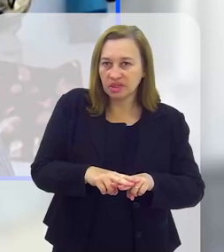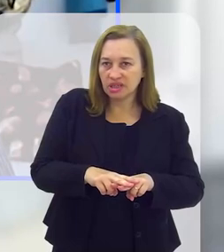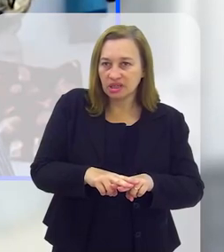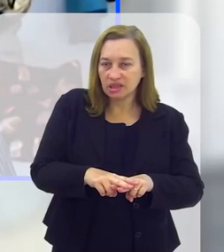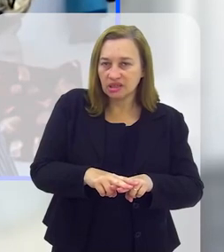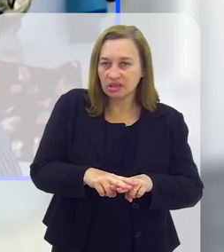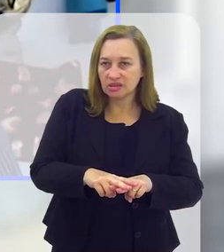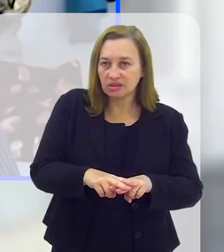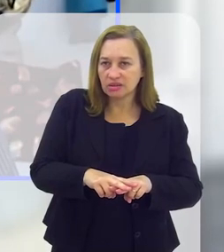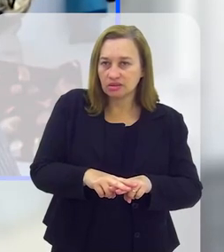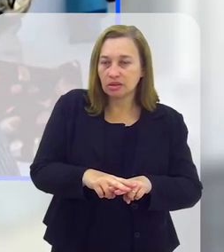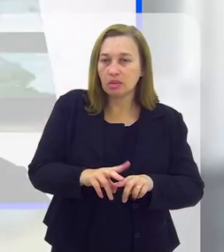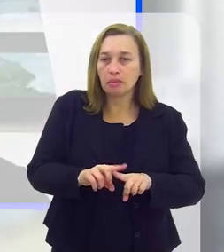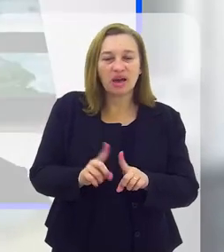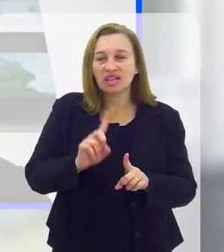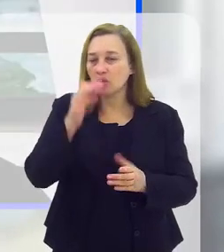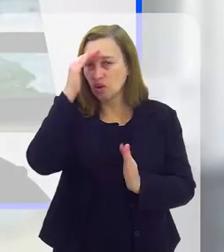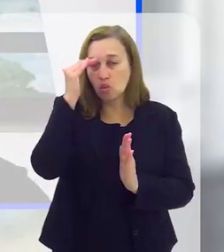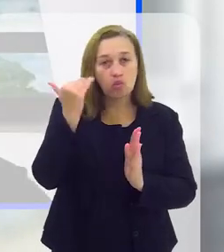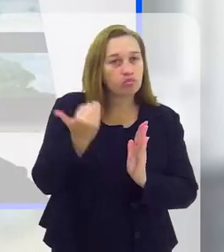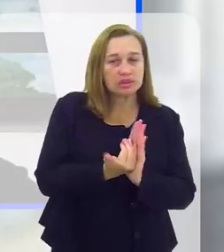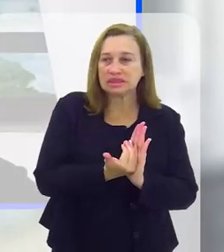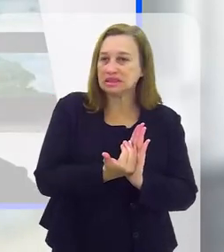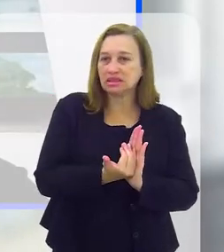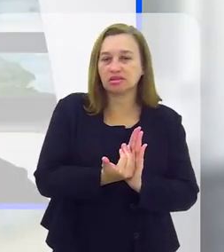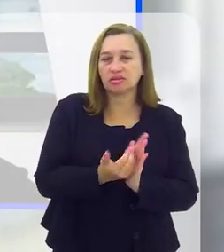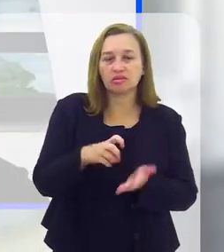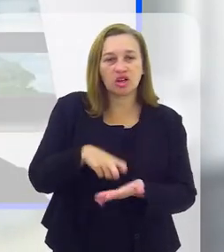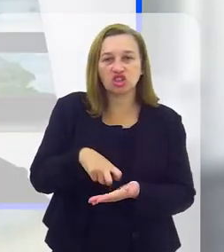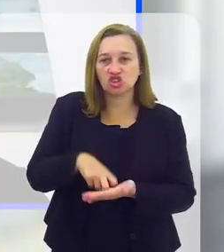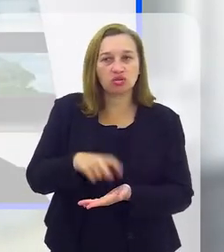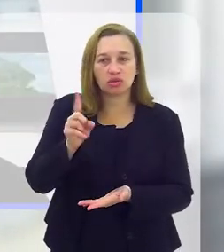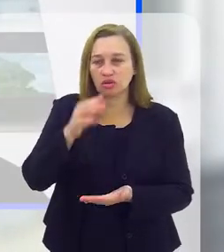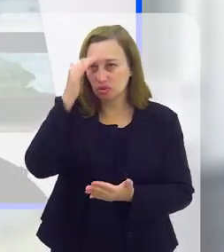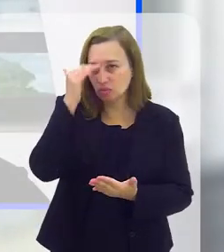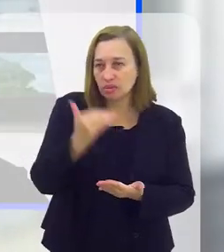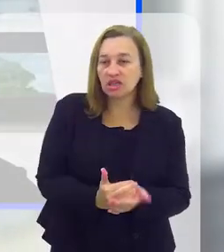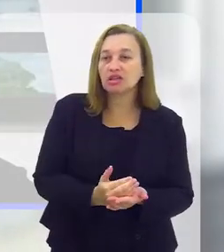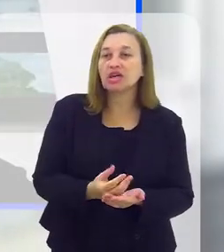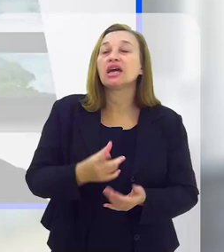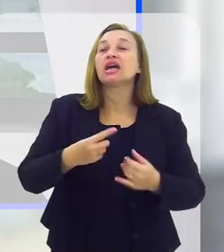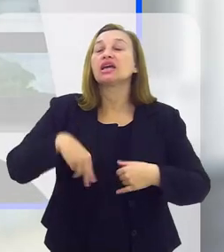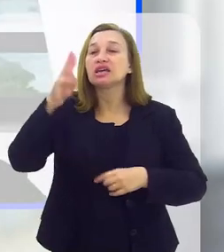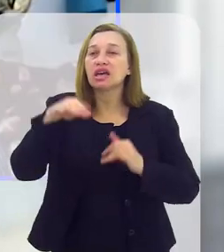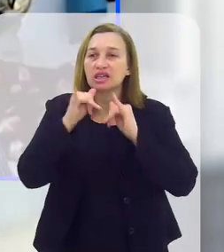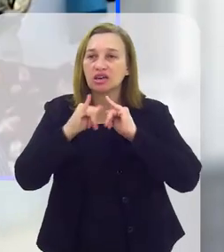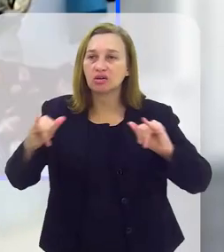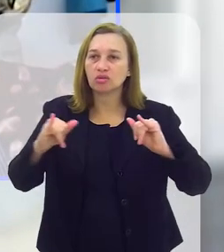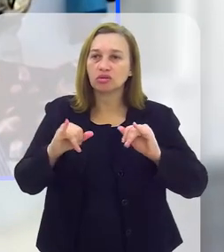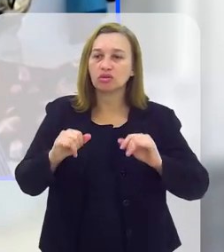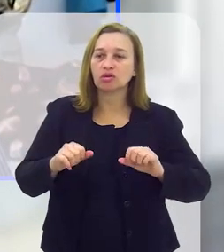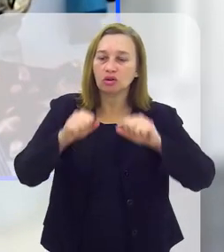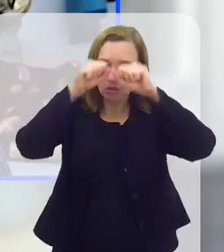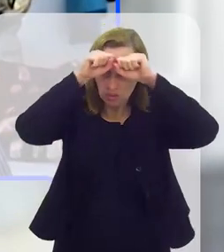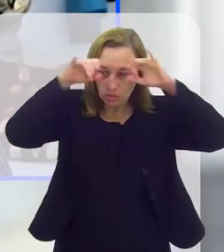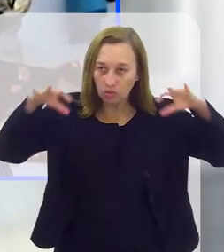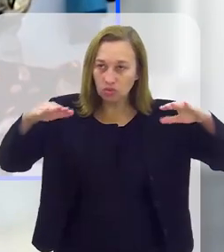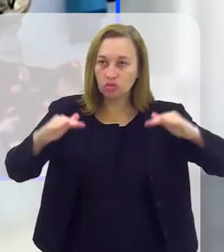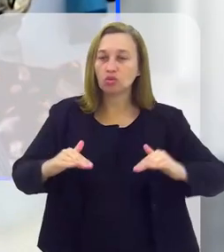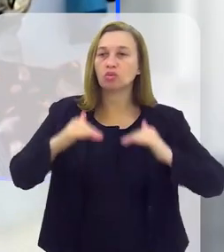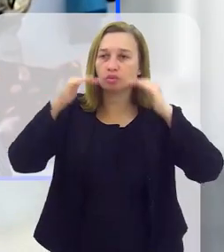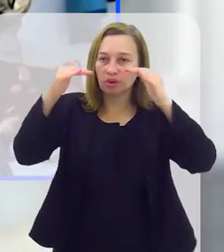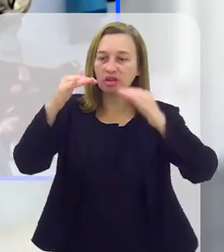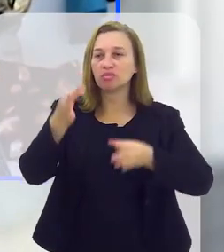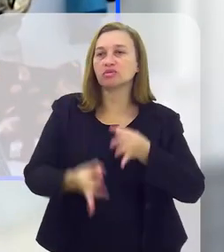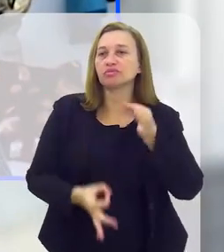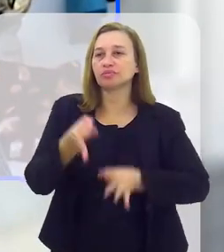cumprida é de privação de dignidade humana. Isso que ele está falando não sou eu, não. Quem falou isso, quem declarou isso foi o Supremo